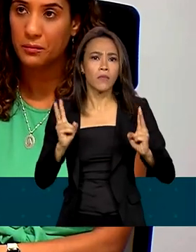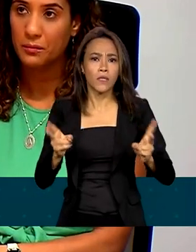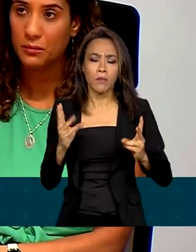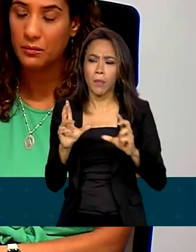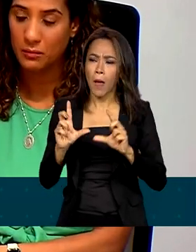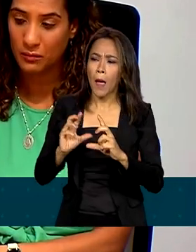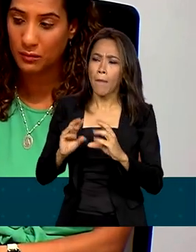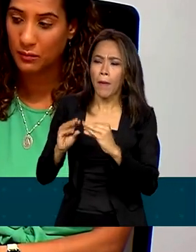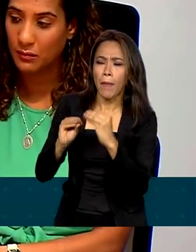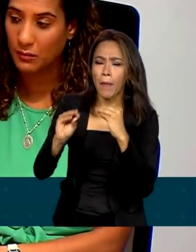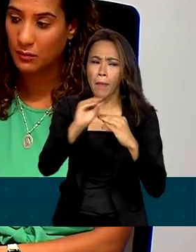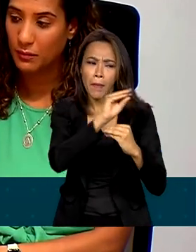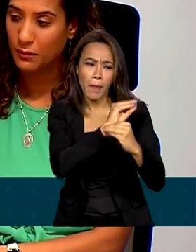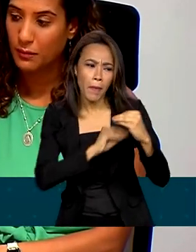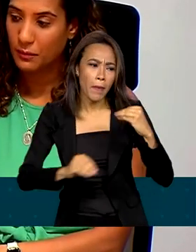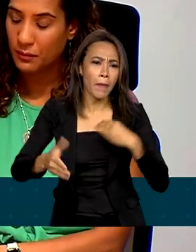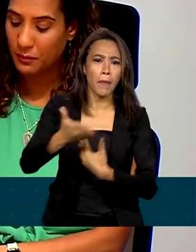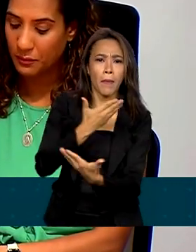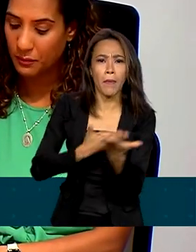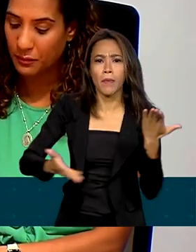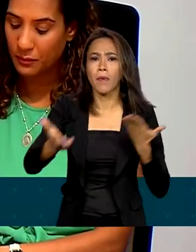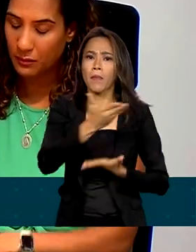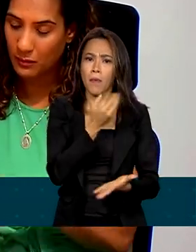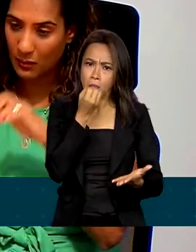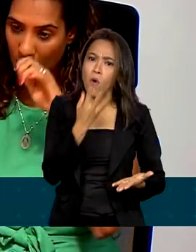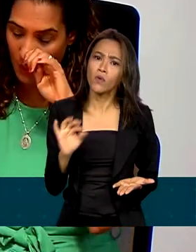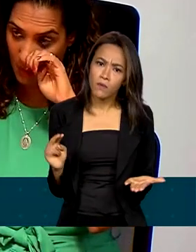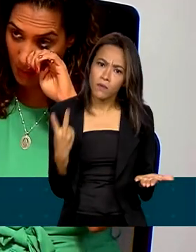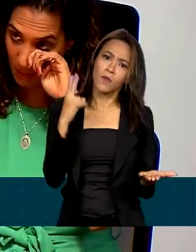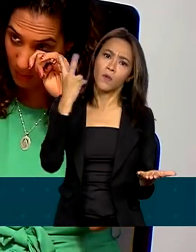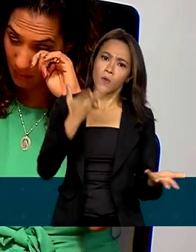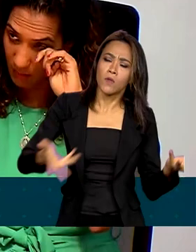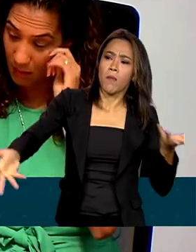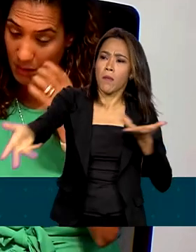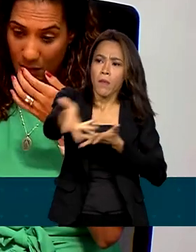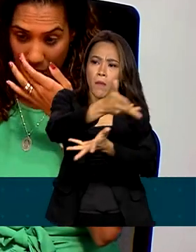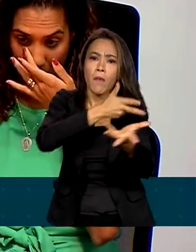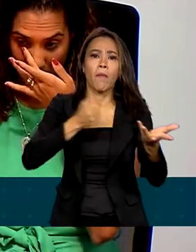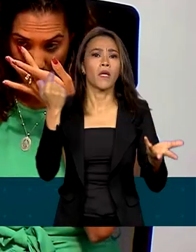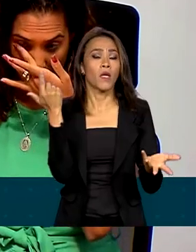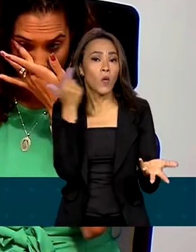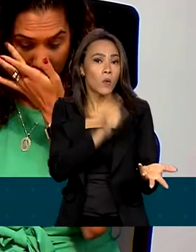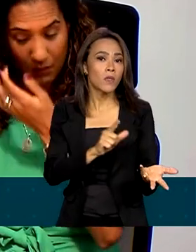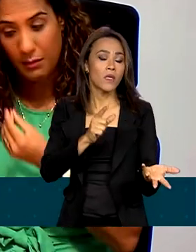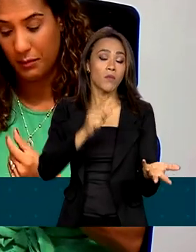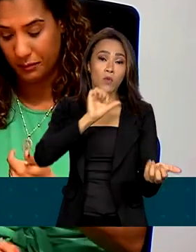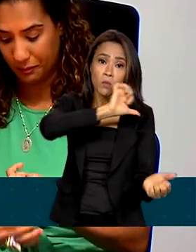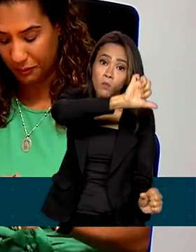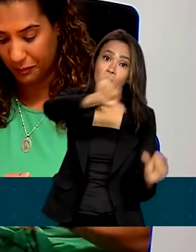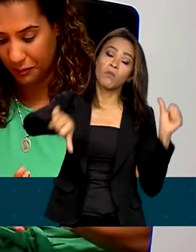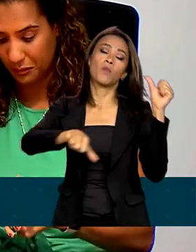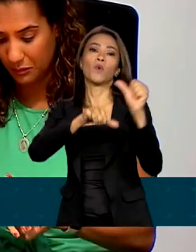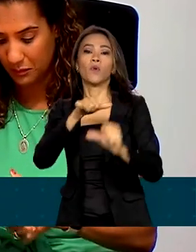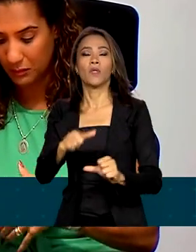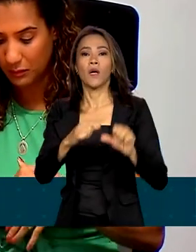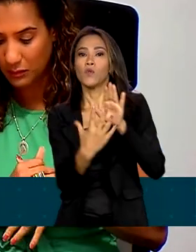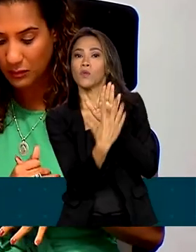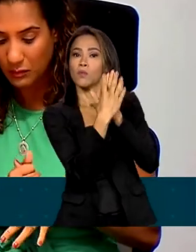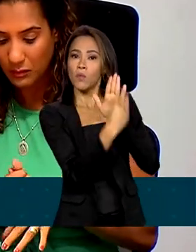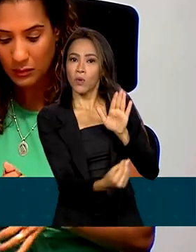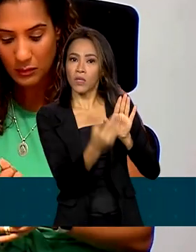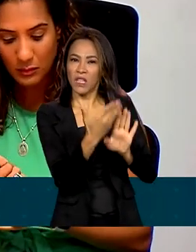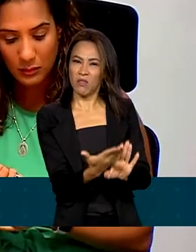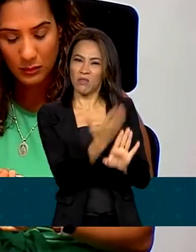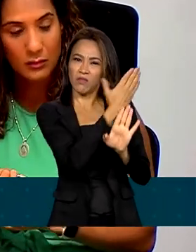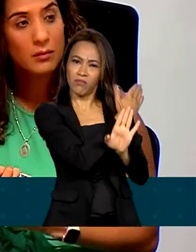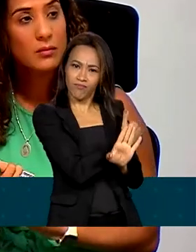mobilizar, emular bons valores, para que com isso nós consigamos reverter os paradigmas mais profundos, mais